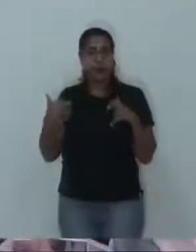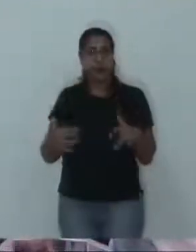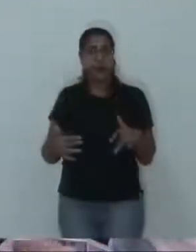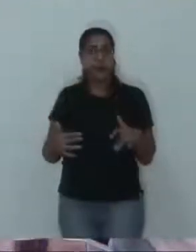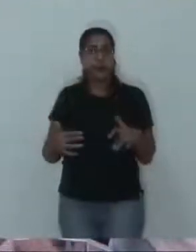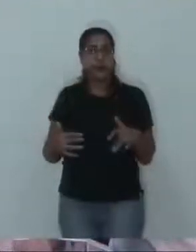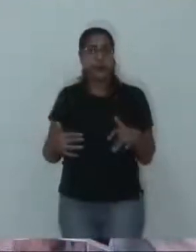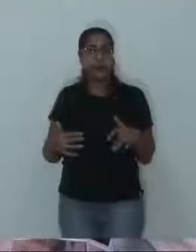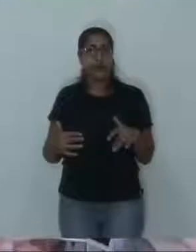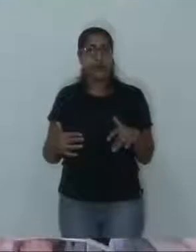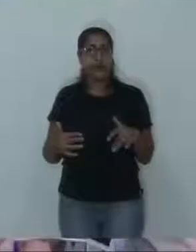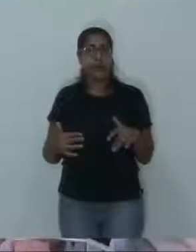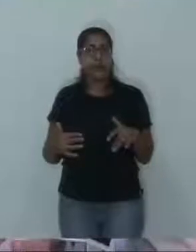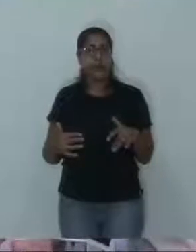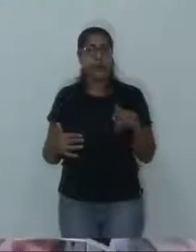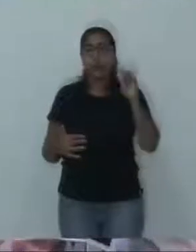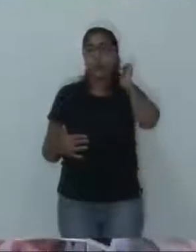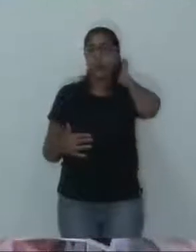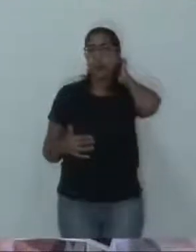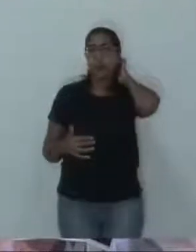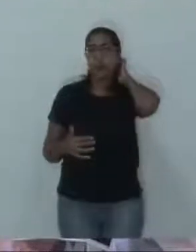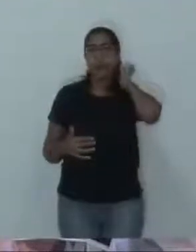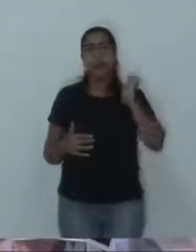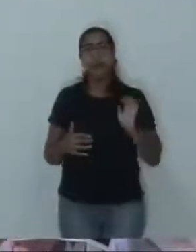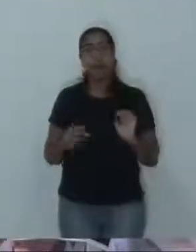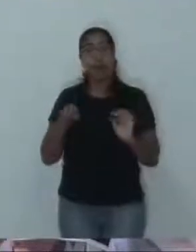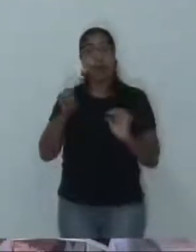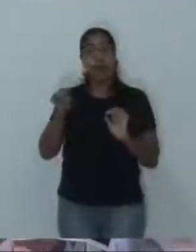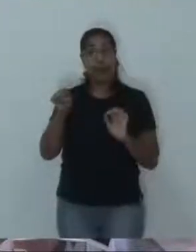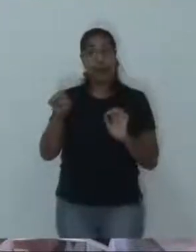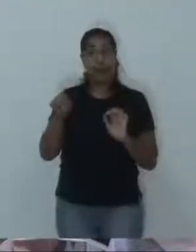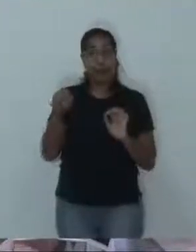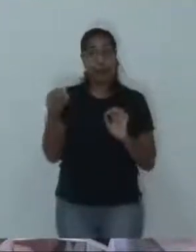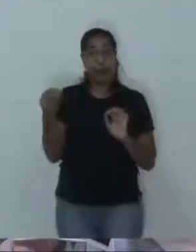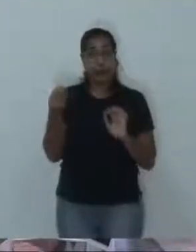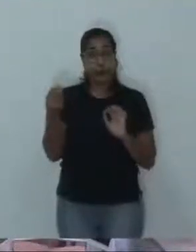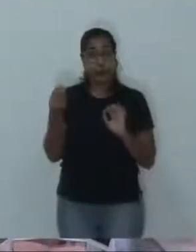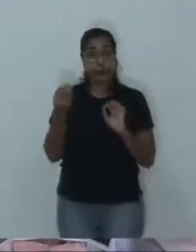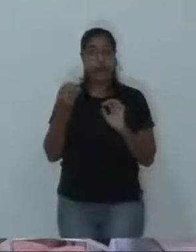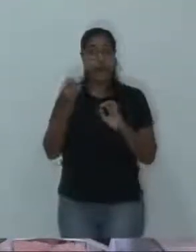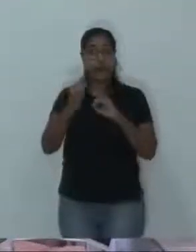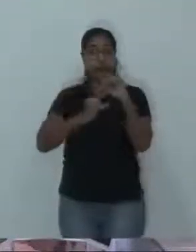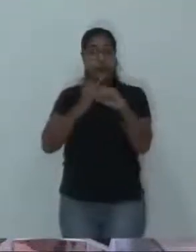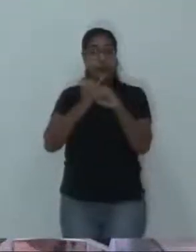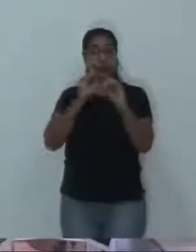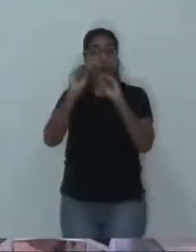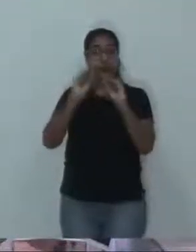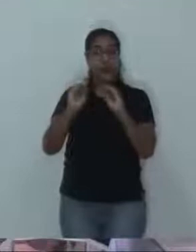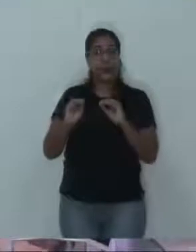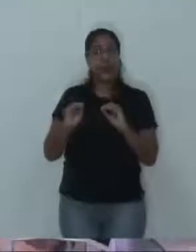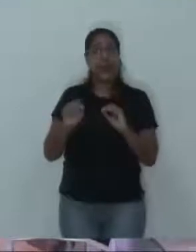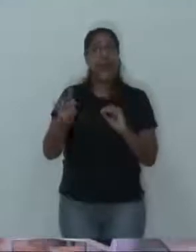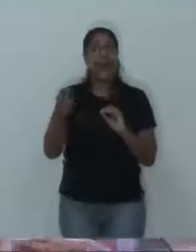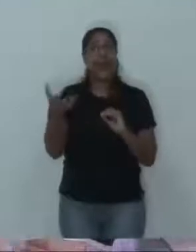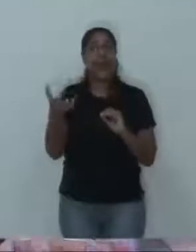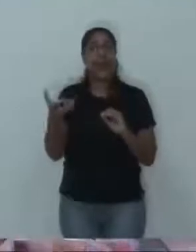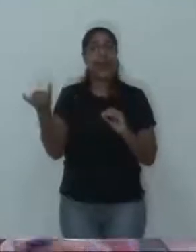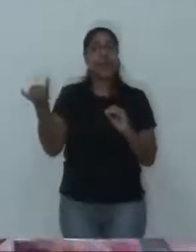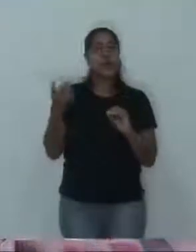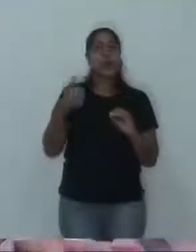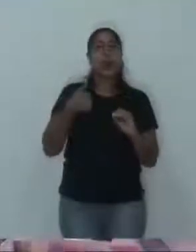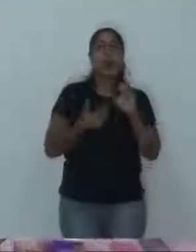como que eu posso discutir com o vereador, com o vereador em questão? Porque ele falou aqui que eu sou casado. Várias pessoas querem me casar mesmo, inclusive,